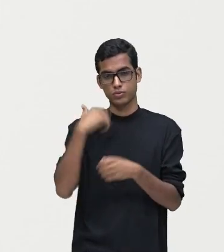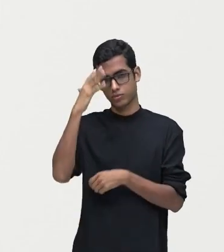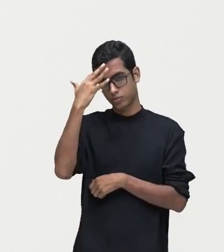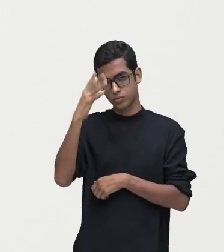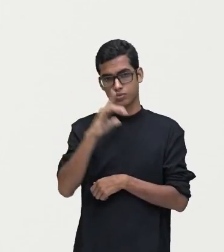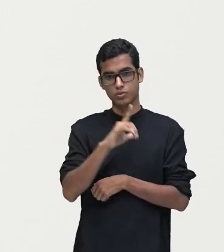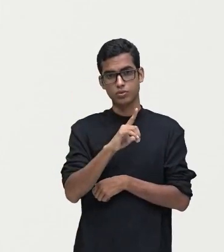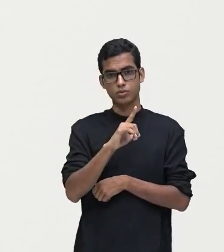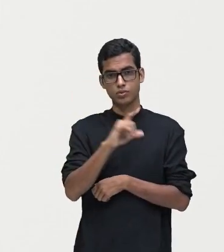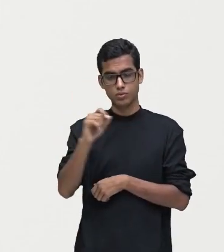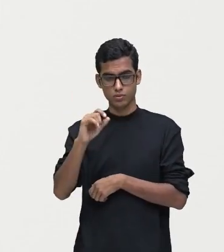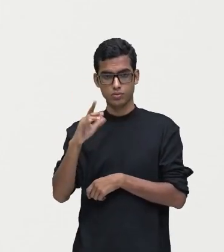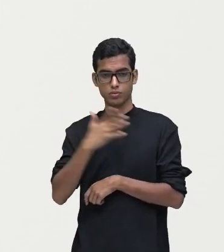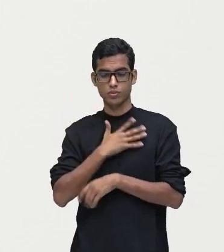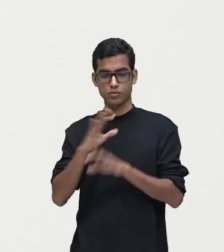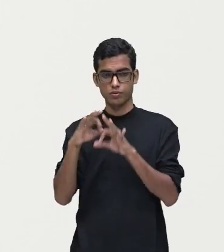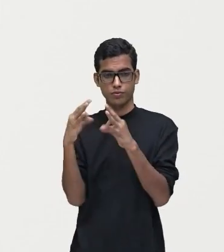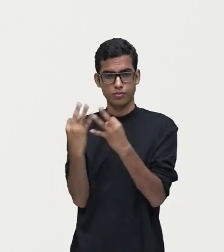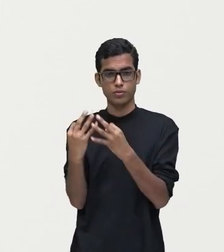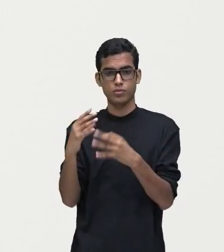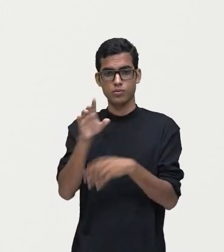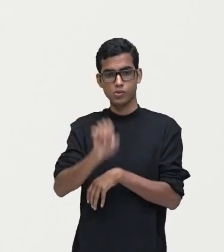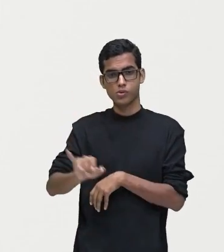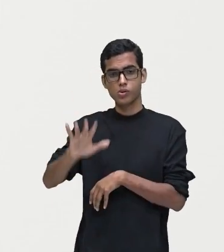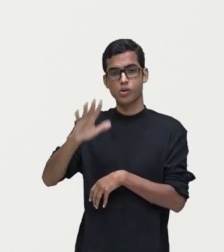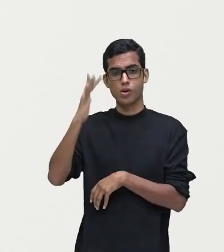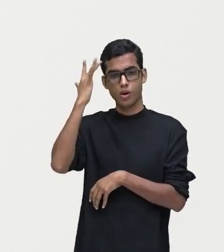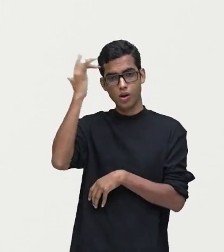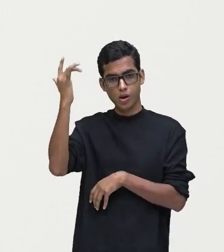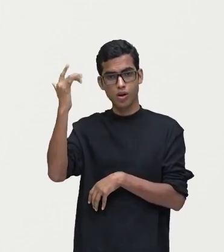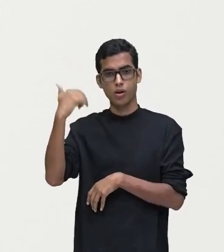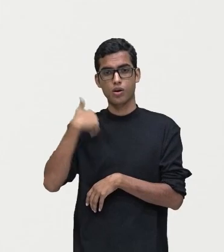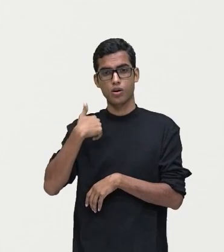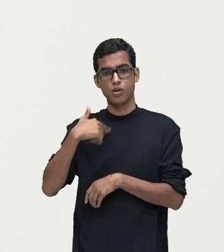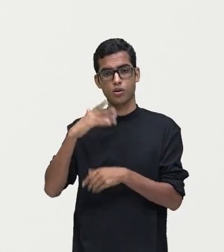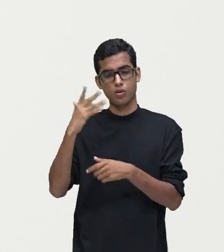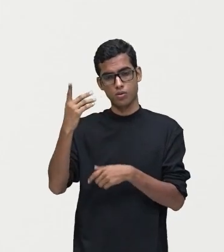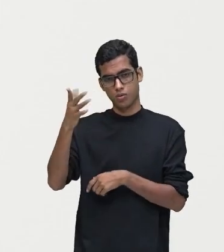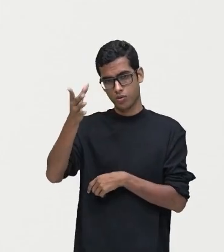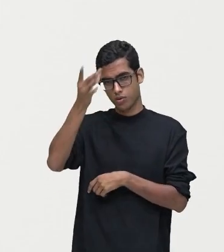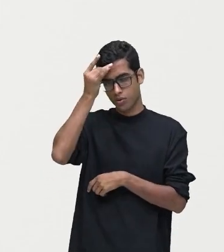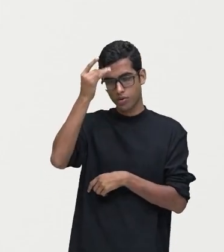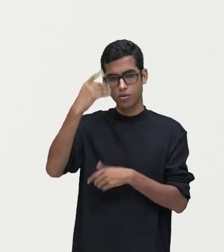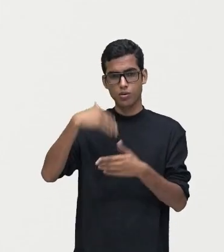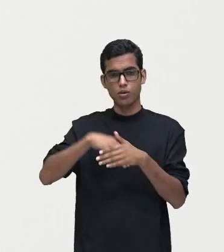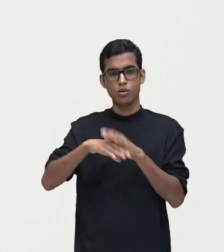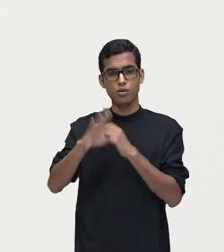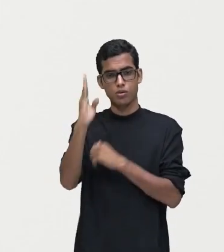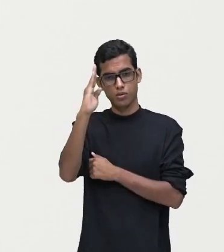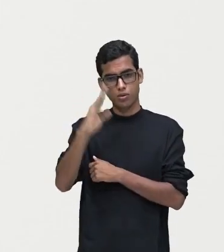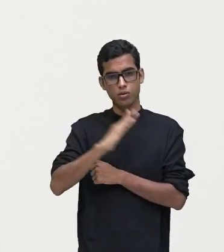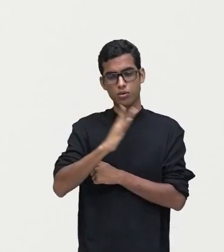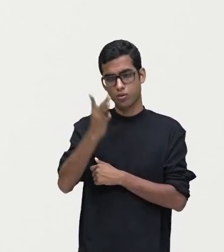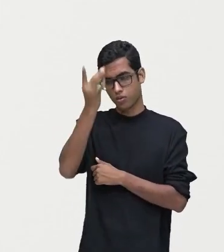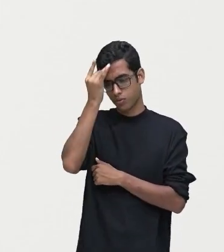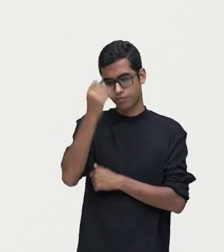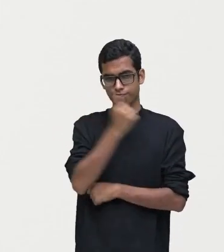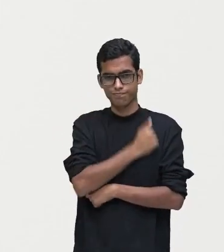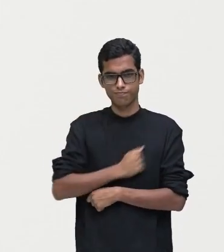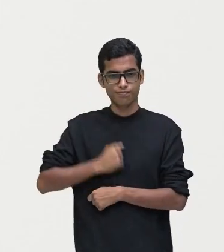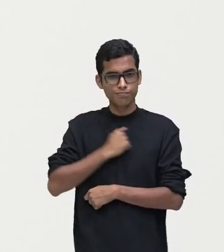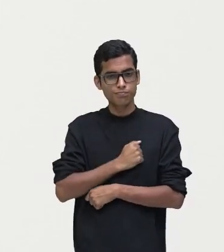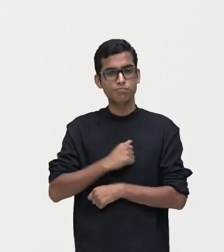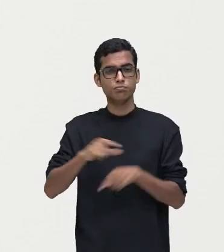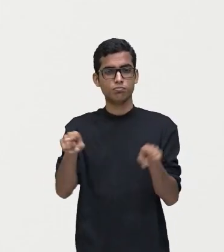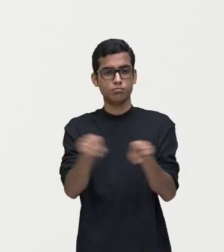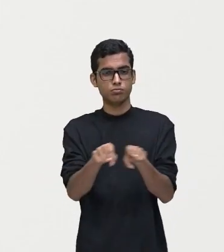para a Europa amanhã. Ausentando-me, conservarei do Brasil a mais saudosa lembrança e faço os